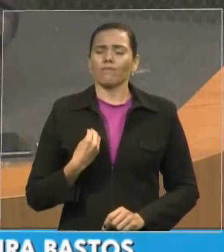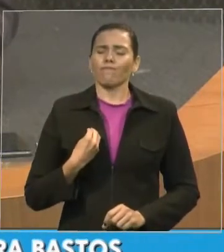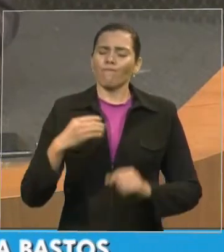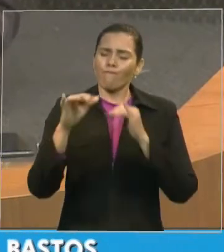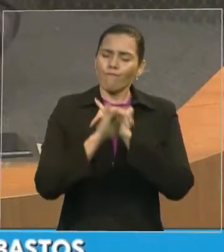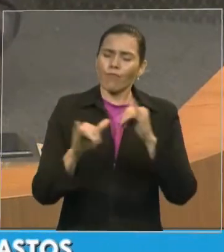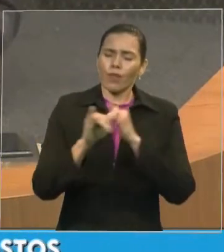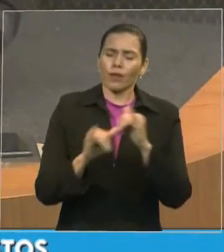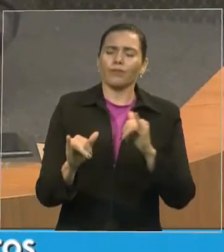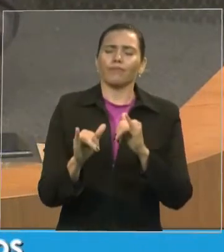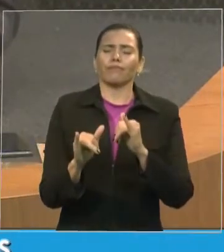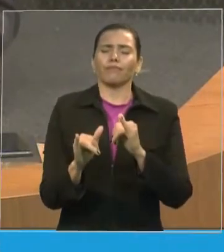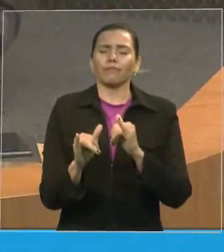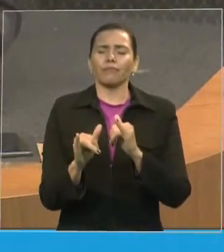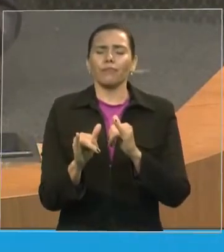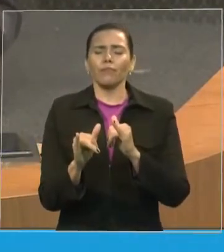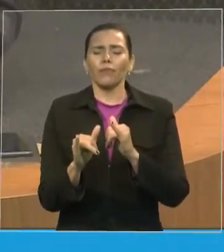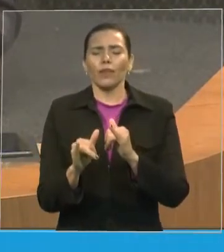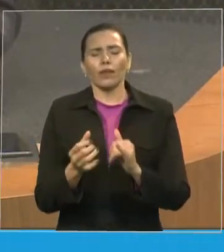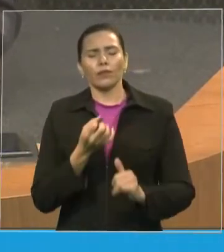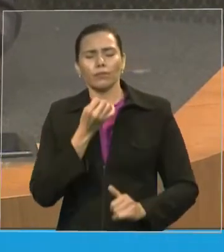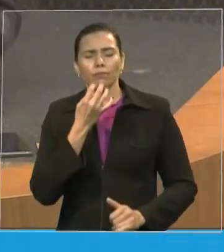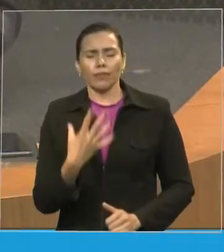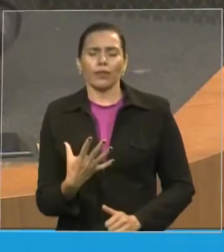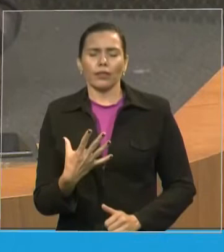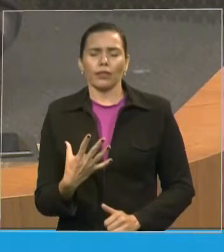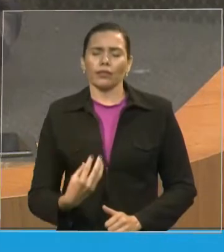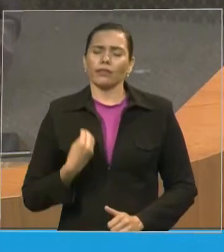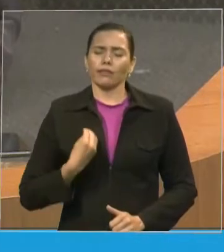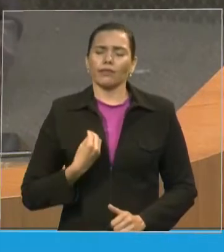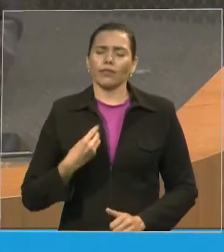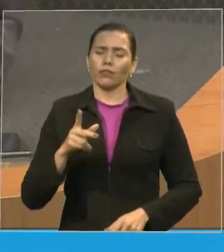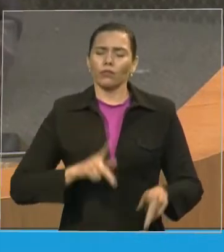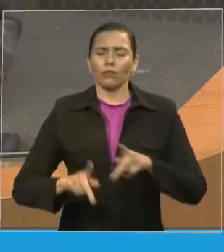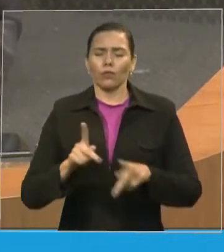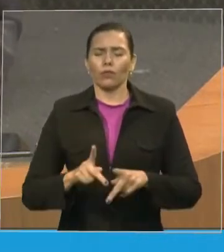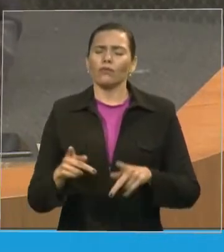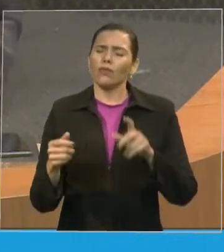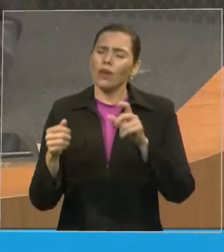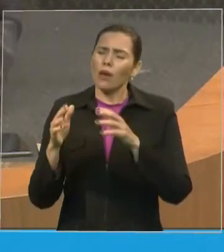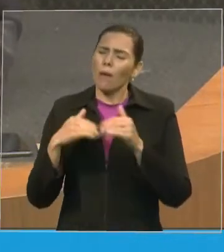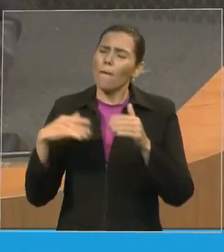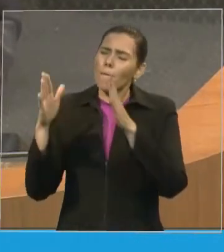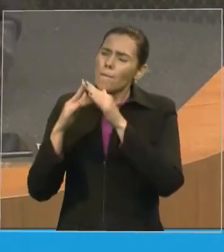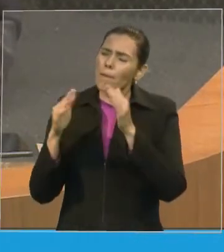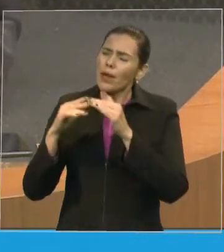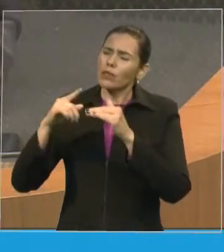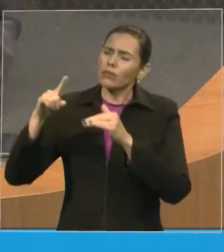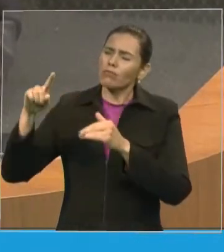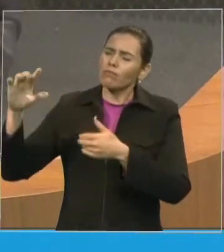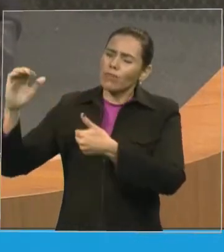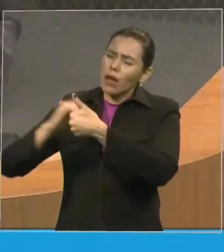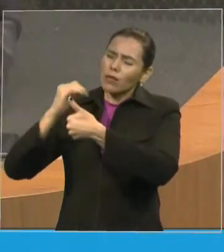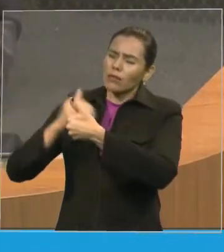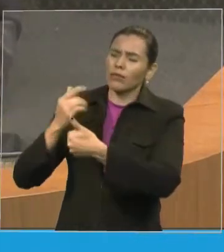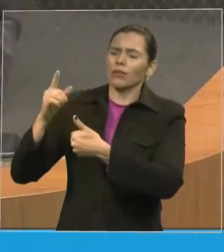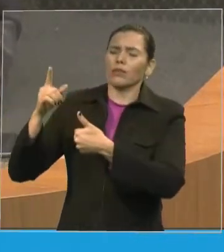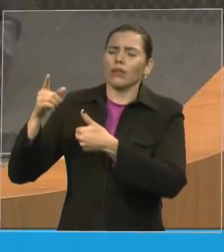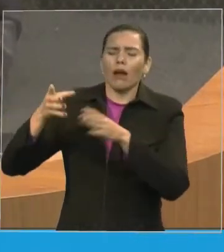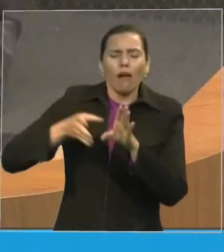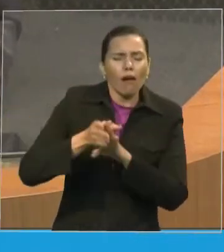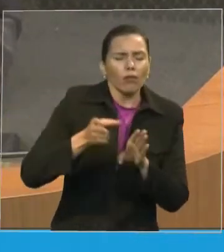população missionários de deus faz isso no amor de jesus nós te suplicamos